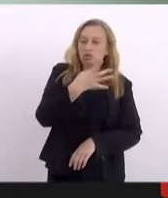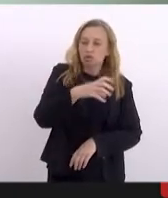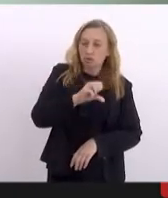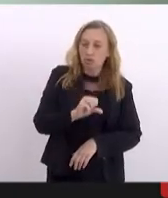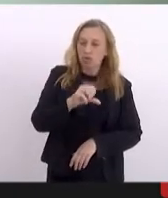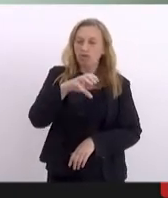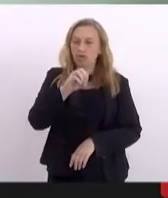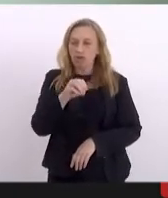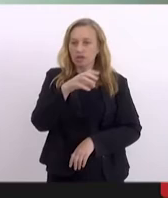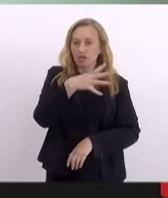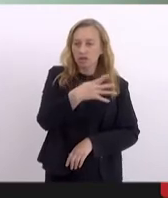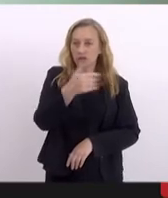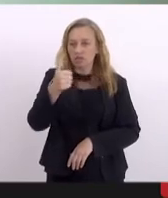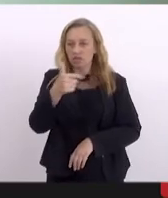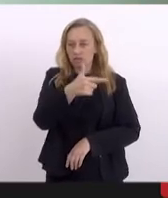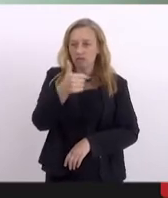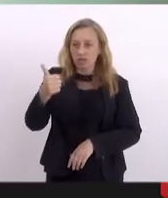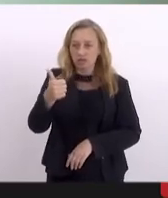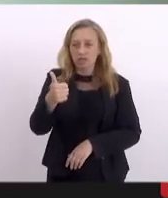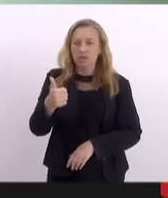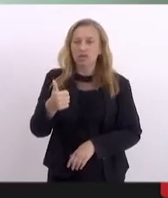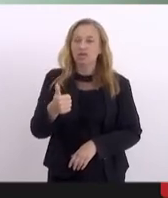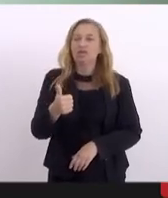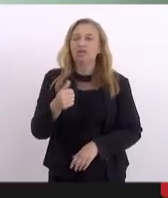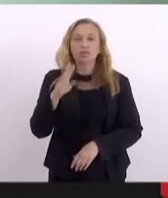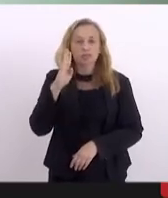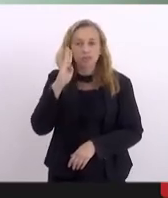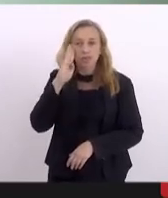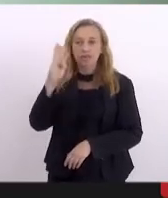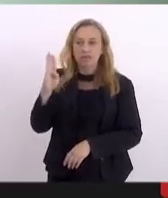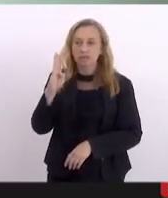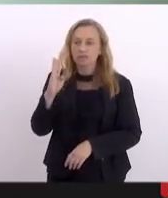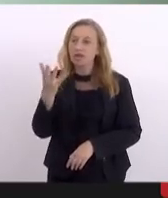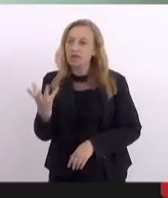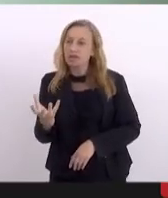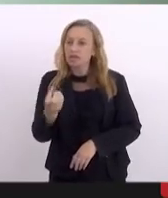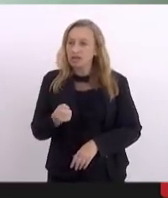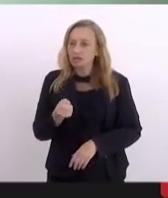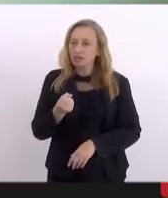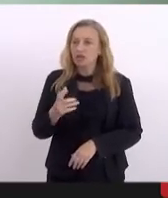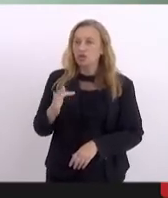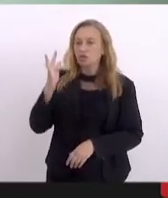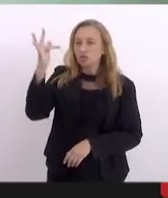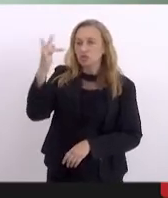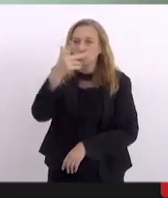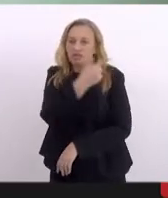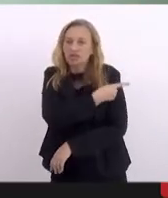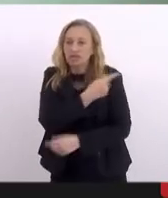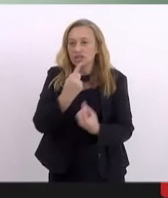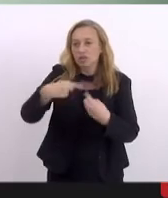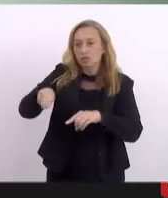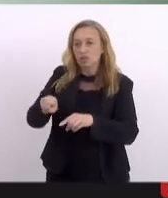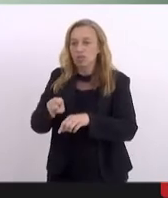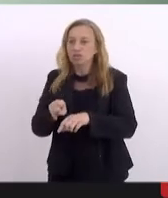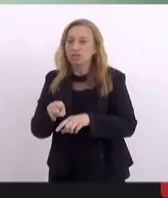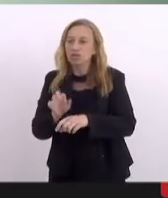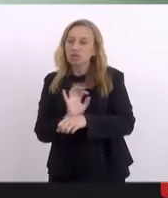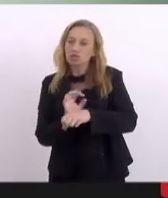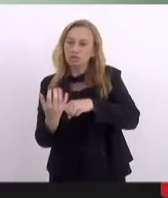de 2020, que dispõe sobre a prioridade para recebimento de futura vacina contra a Covid